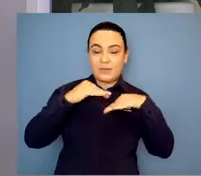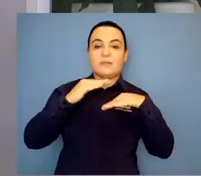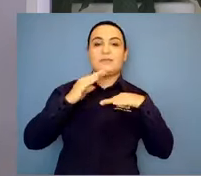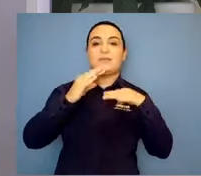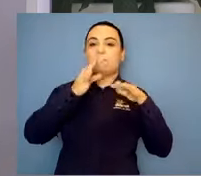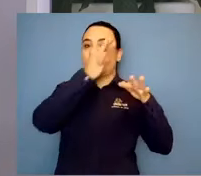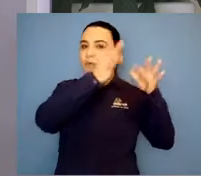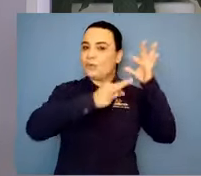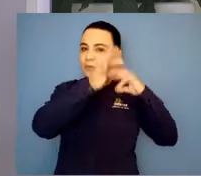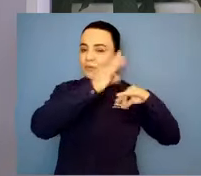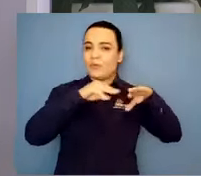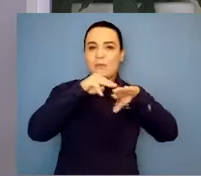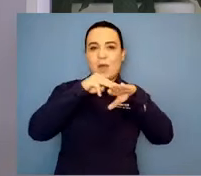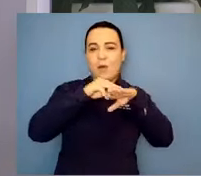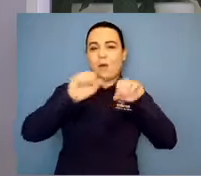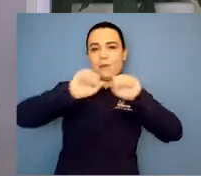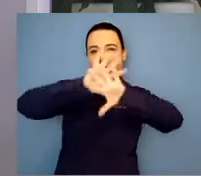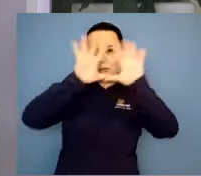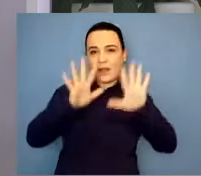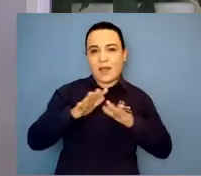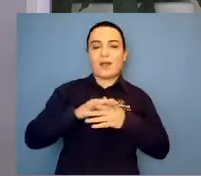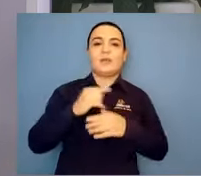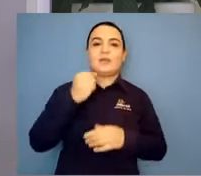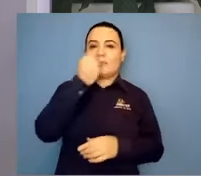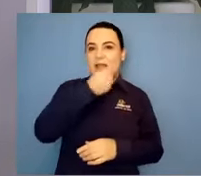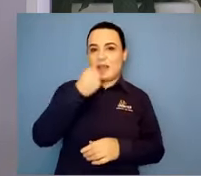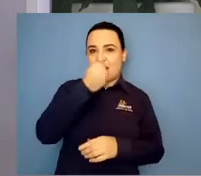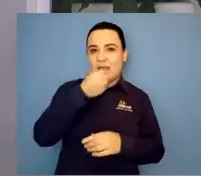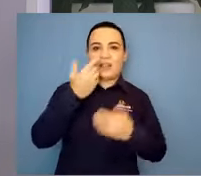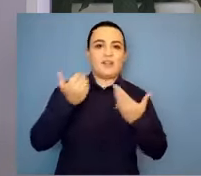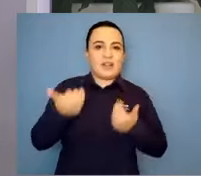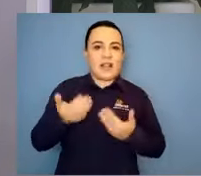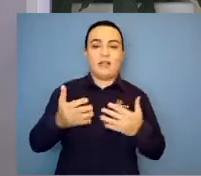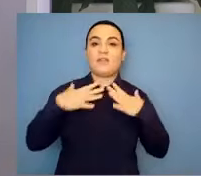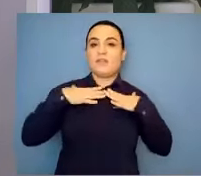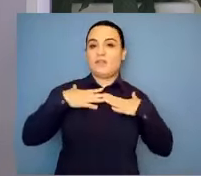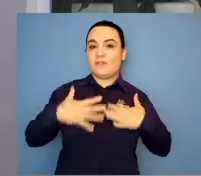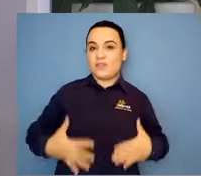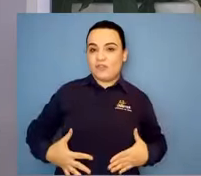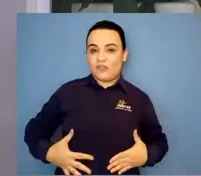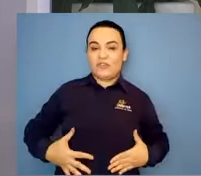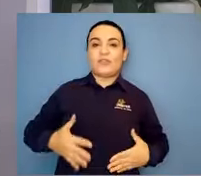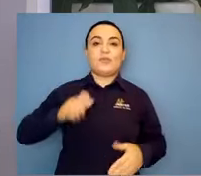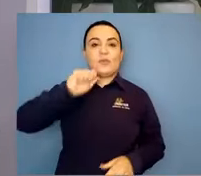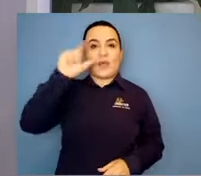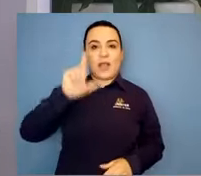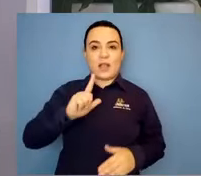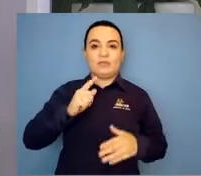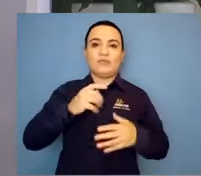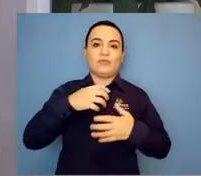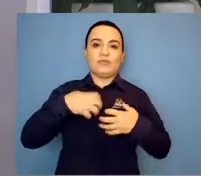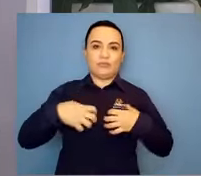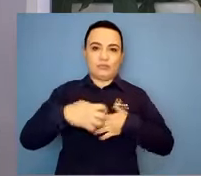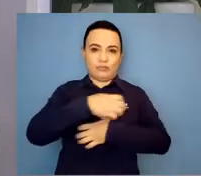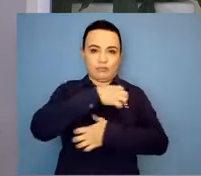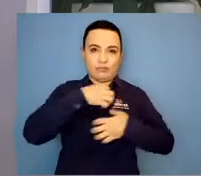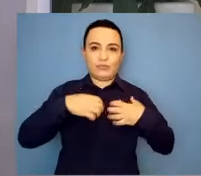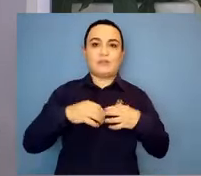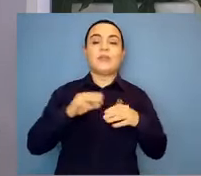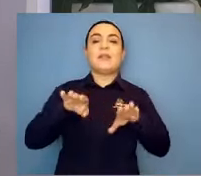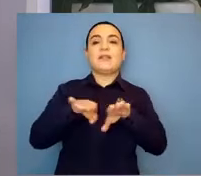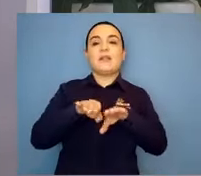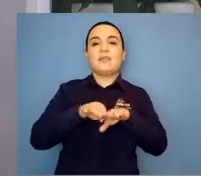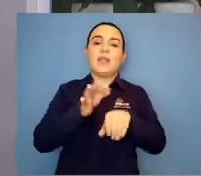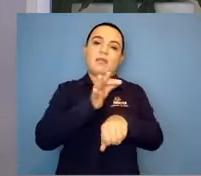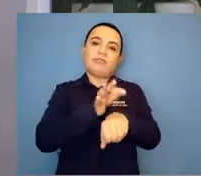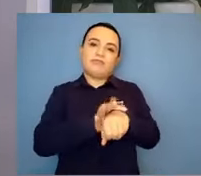estou usando um vestido azul e algumas bijuterias douradas, e estou na frente